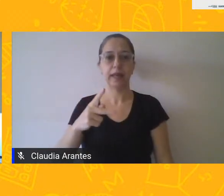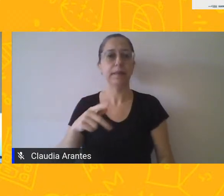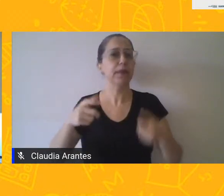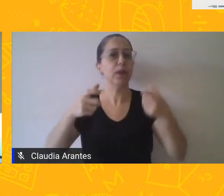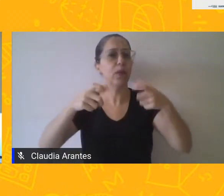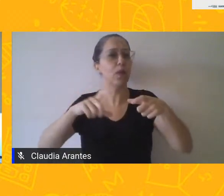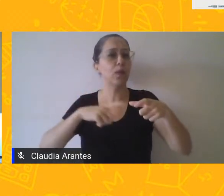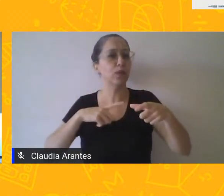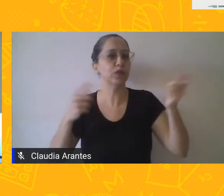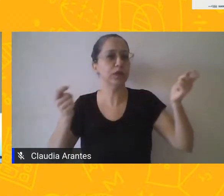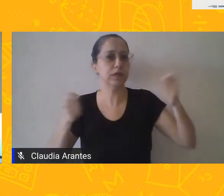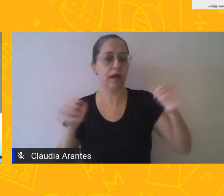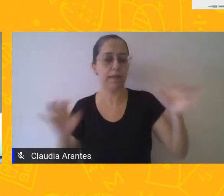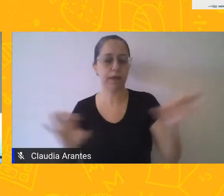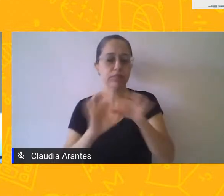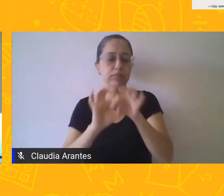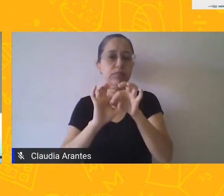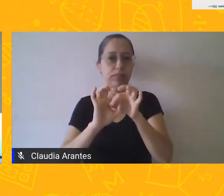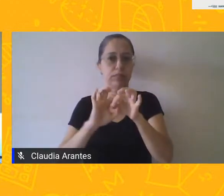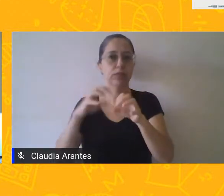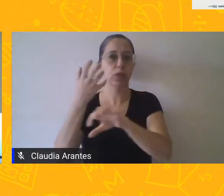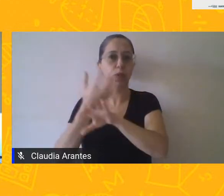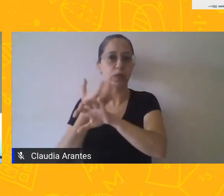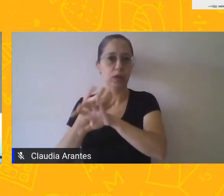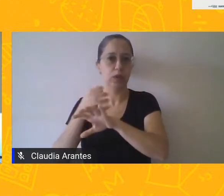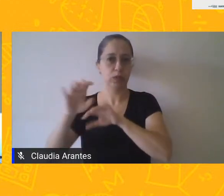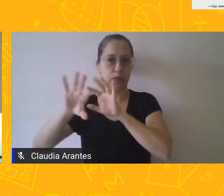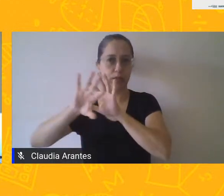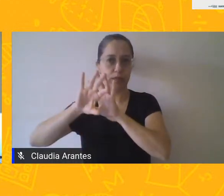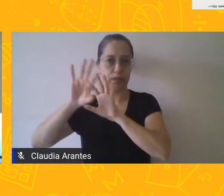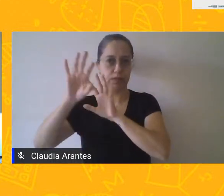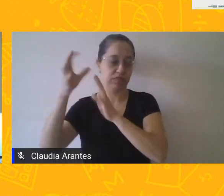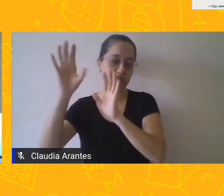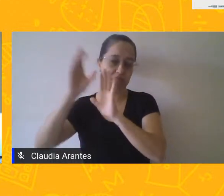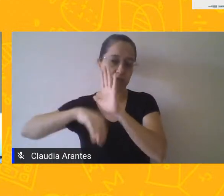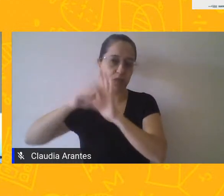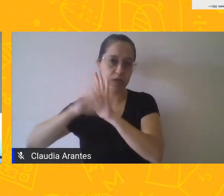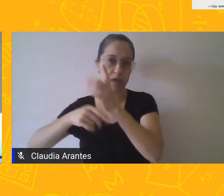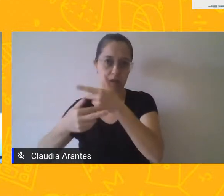conteúdo. Assim como também a habilidade.